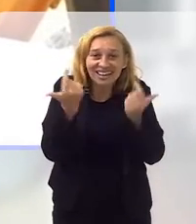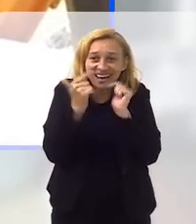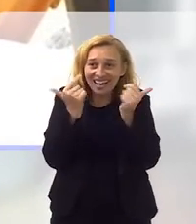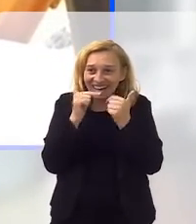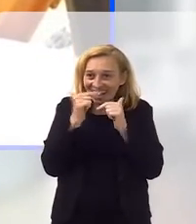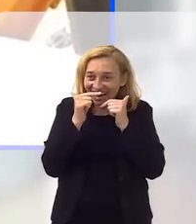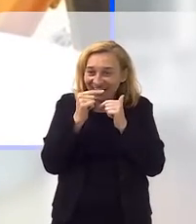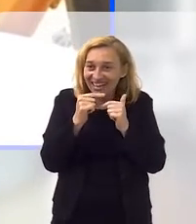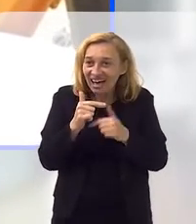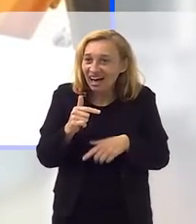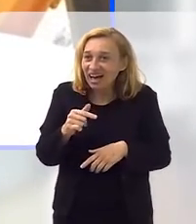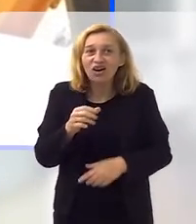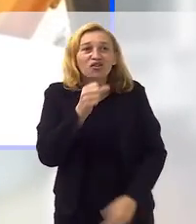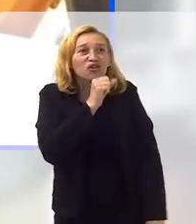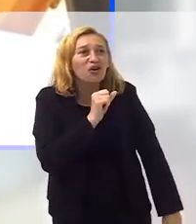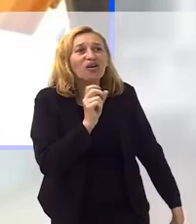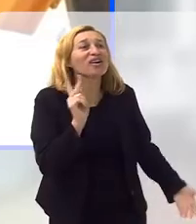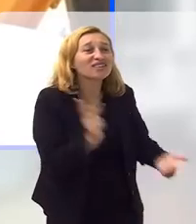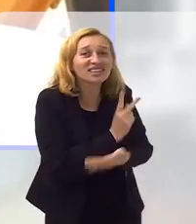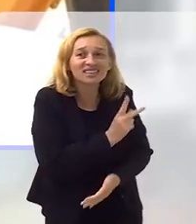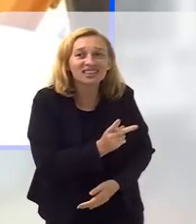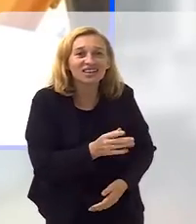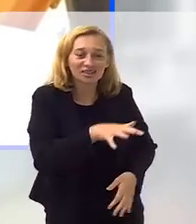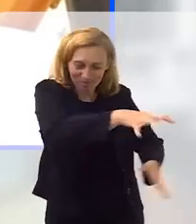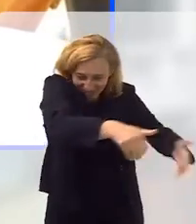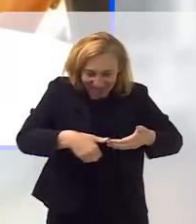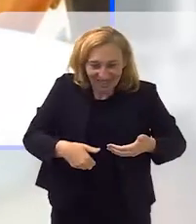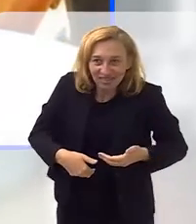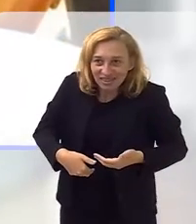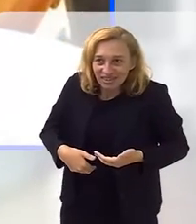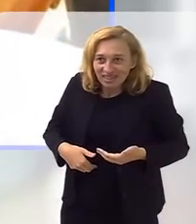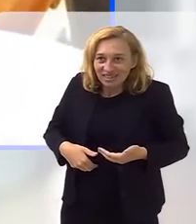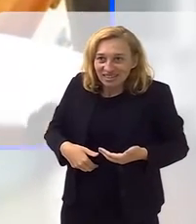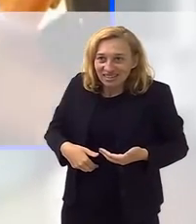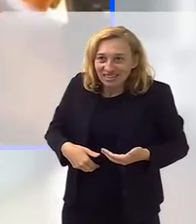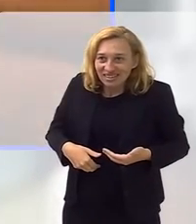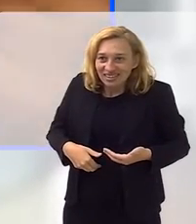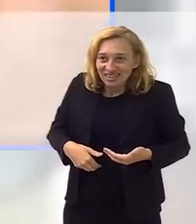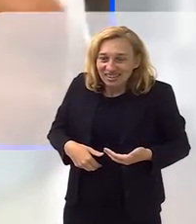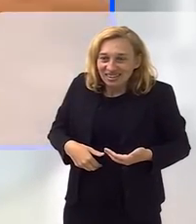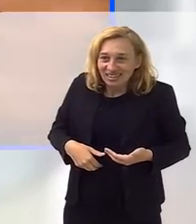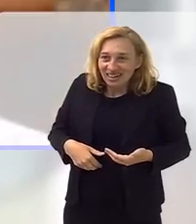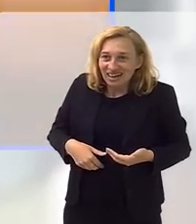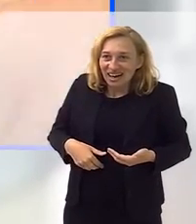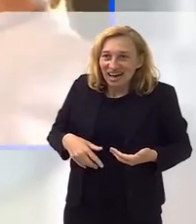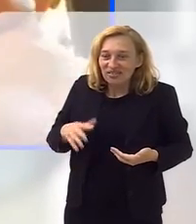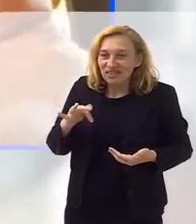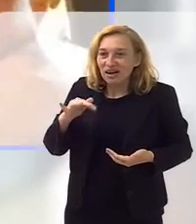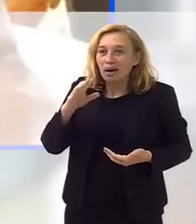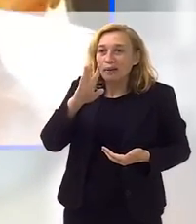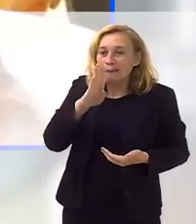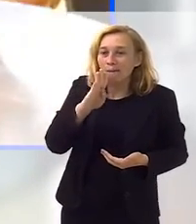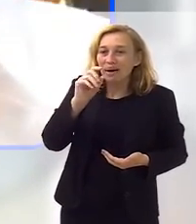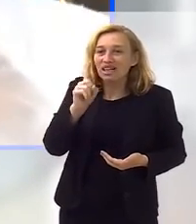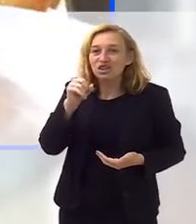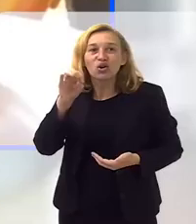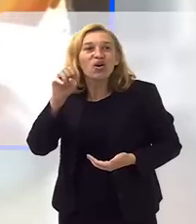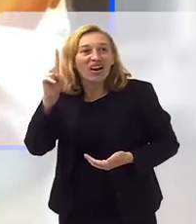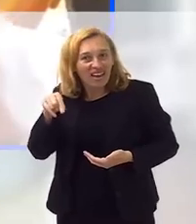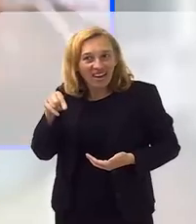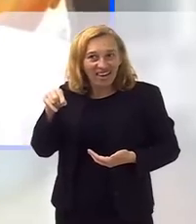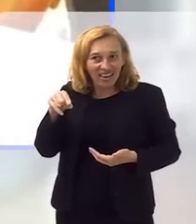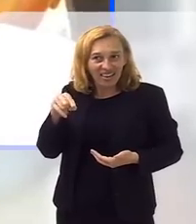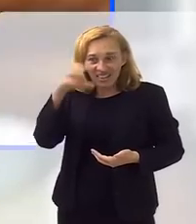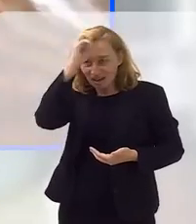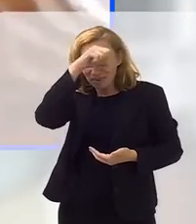ela começou a rir, né, eu falei, ué, o houve? Aí ela falou, me dá aqui o cavaquinho, o cavaquinho estava em afinação de bandolim, que ela tocava nessa afinação